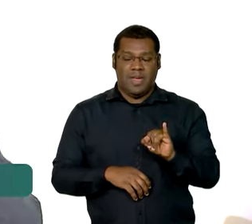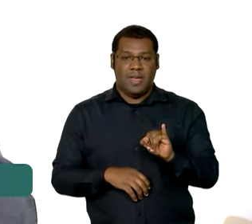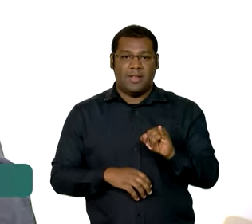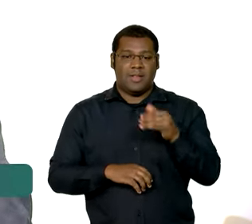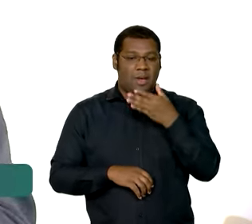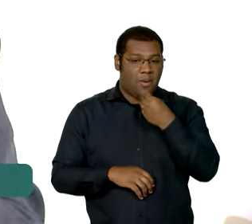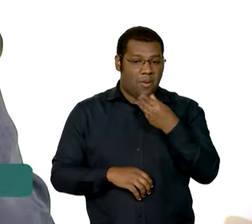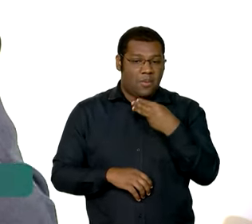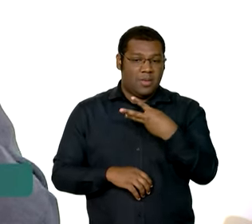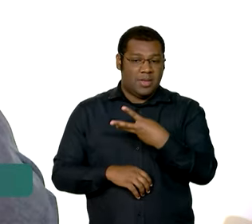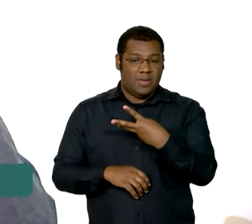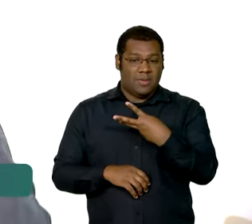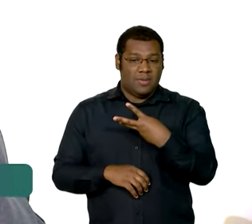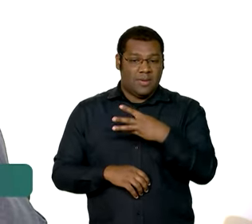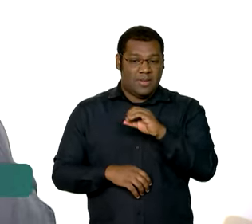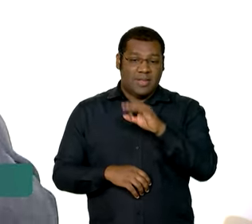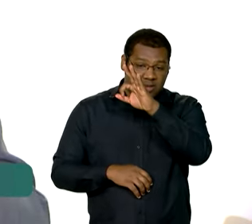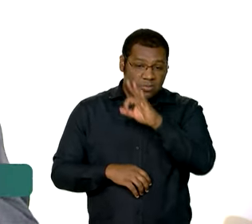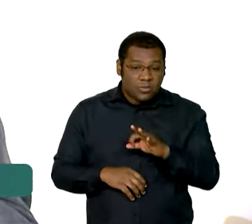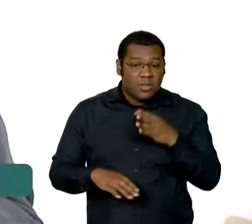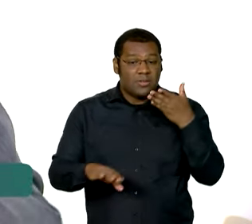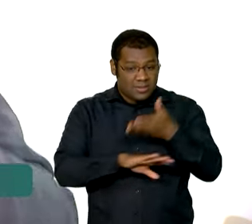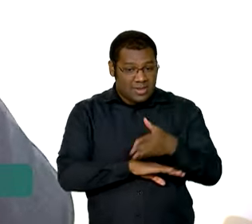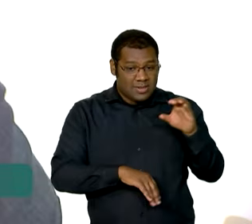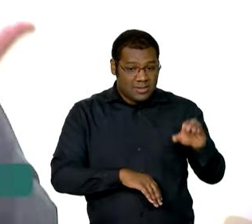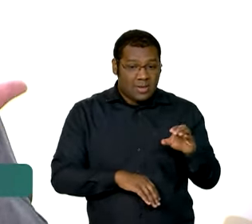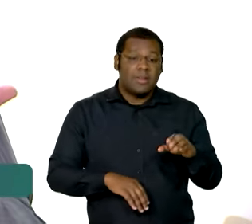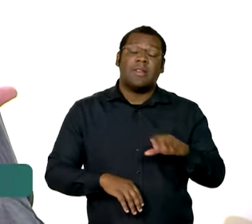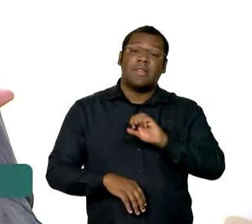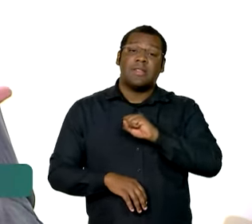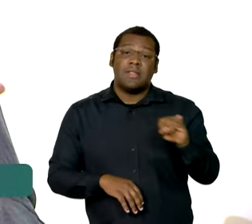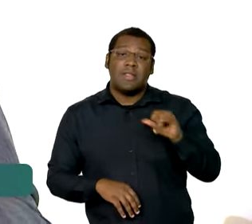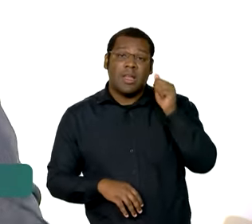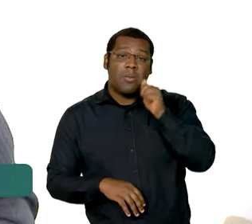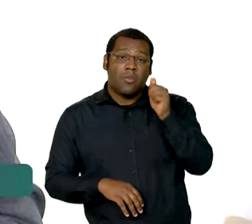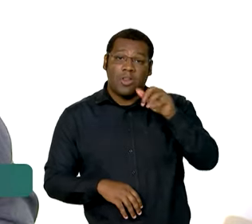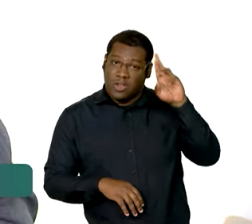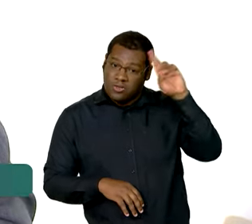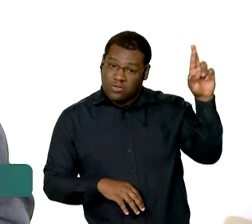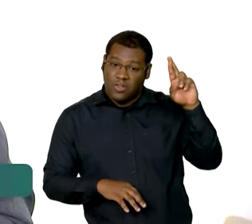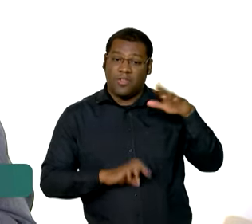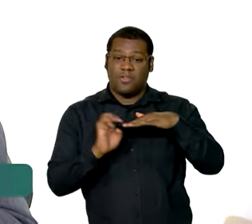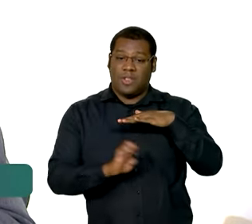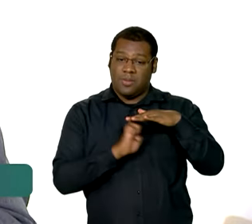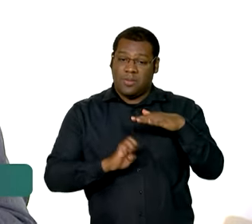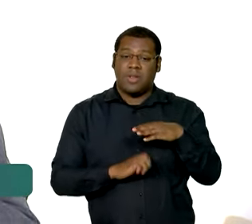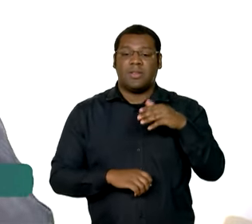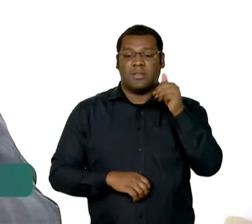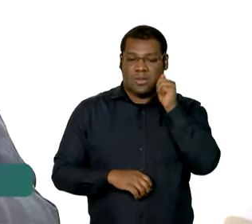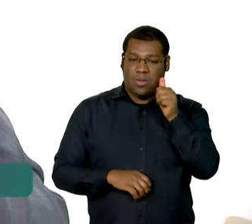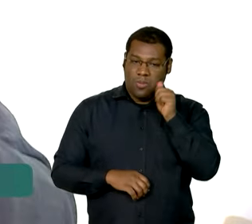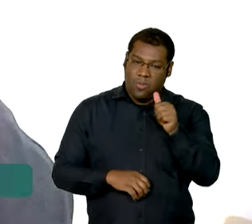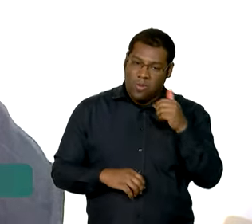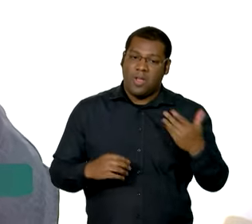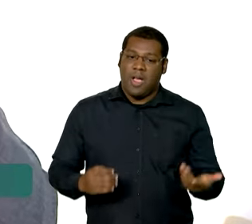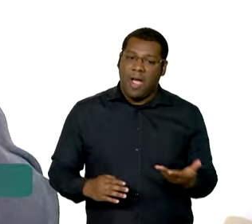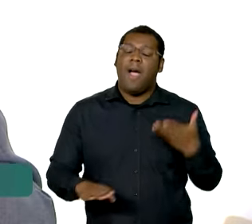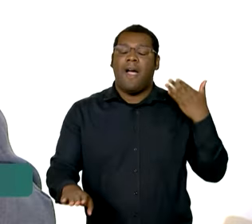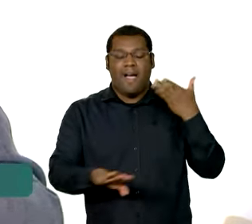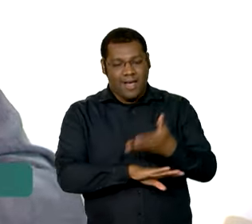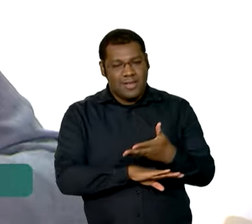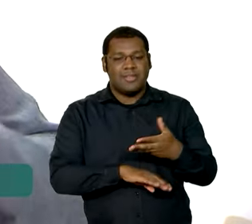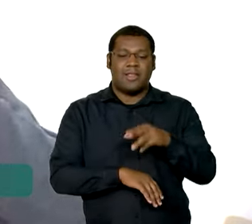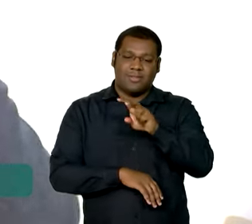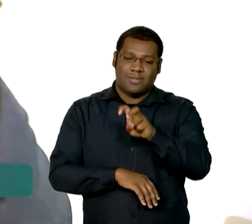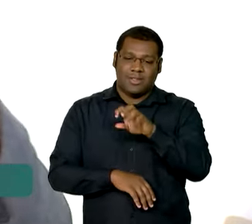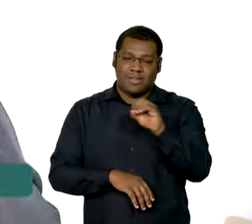Se for mulher, a dirigente ou a dona, é 50% do valor que ela faturou. É porque, geralmente, as mulheres são melhores